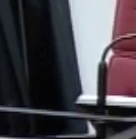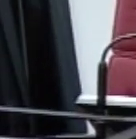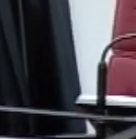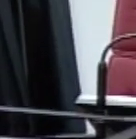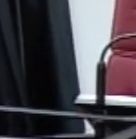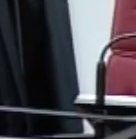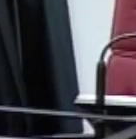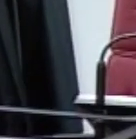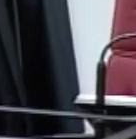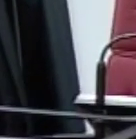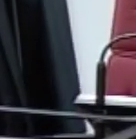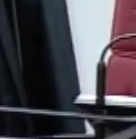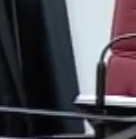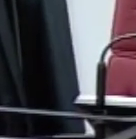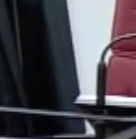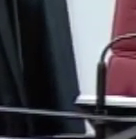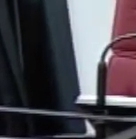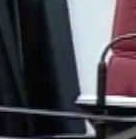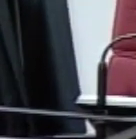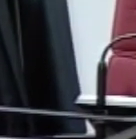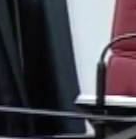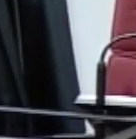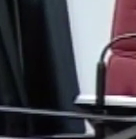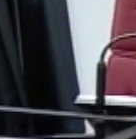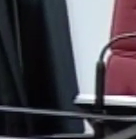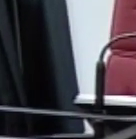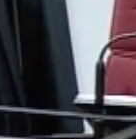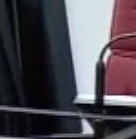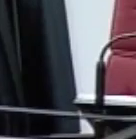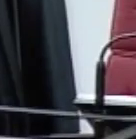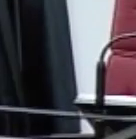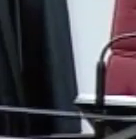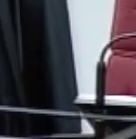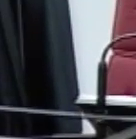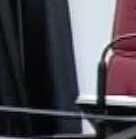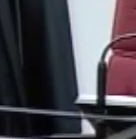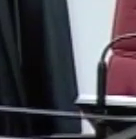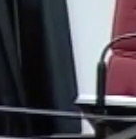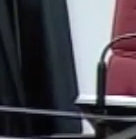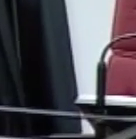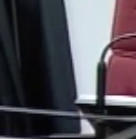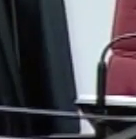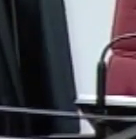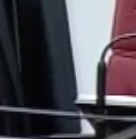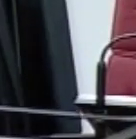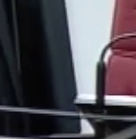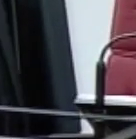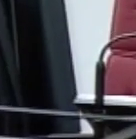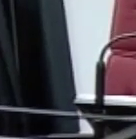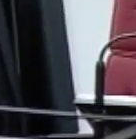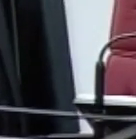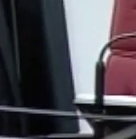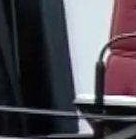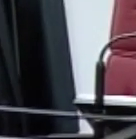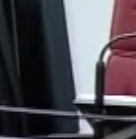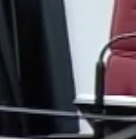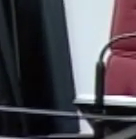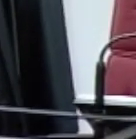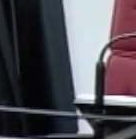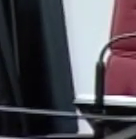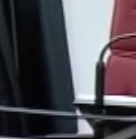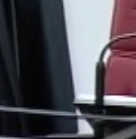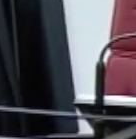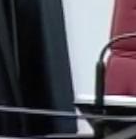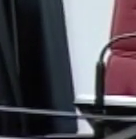República, terá necessidade de se ausentar e, portanto, será ouvido já na